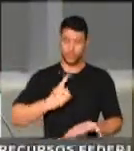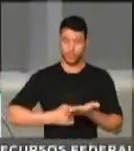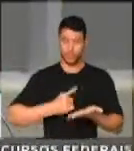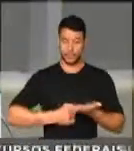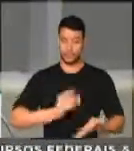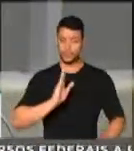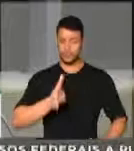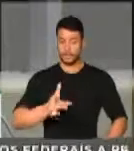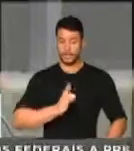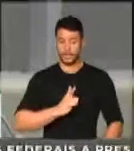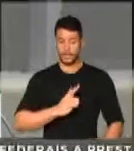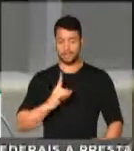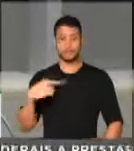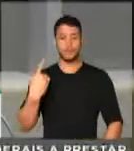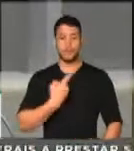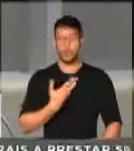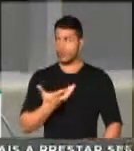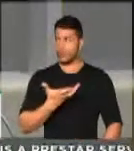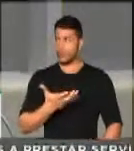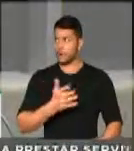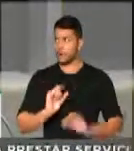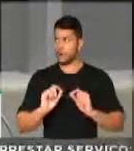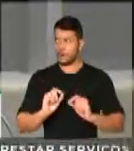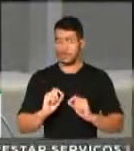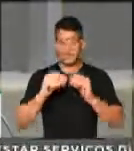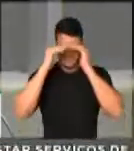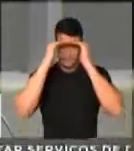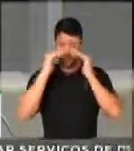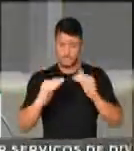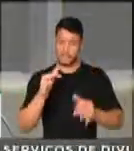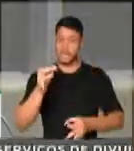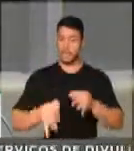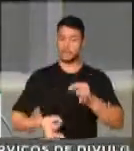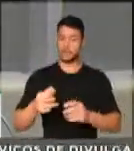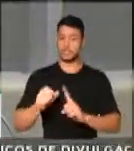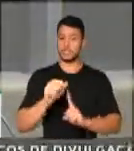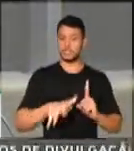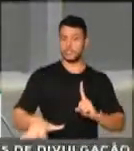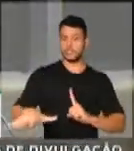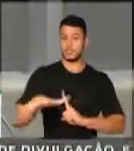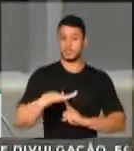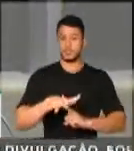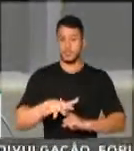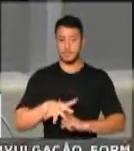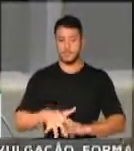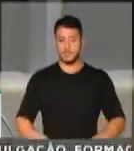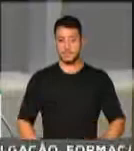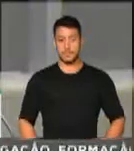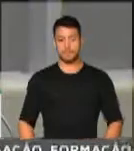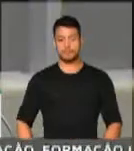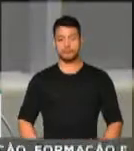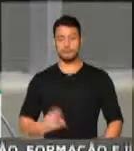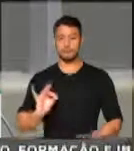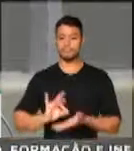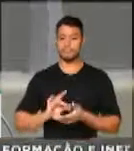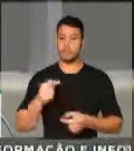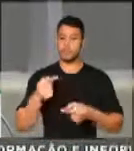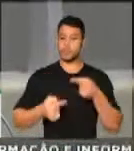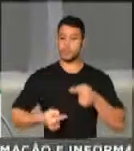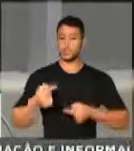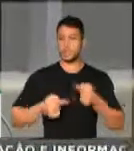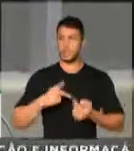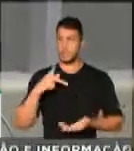Estamos comprometidos com a justiça social, com o combate às desigualdades, com o diálogo verdadeiro,